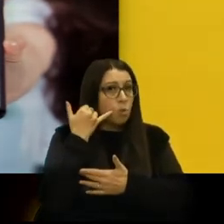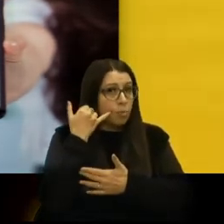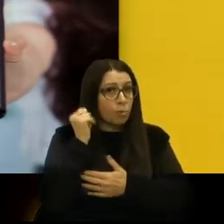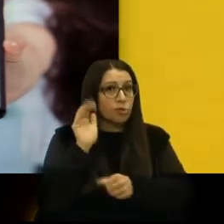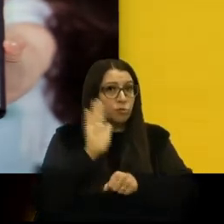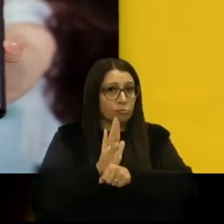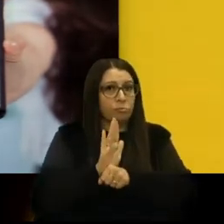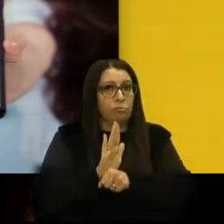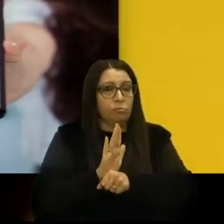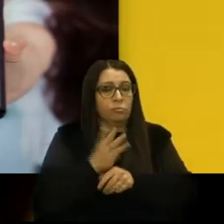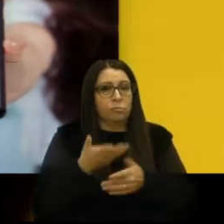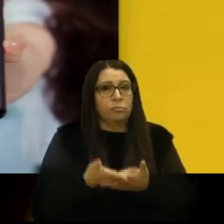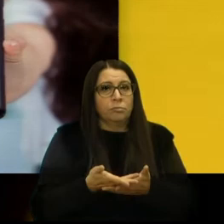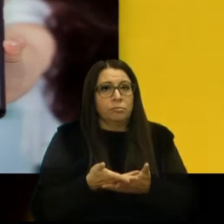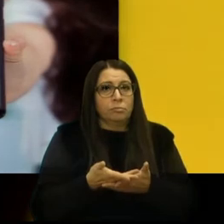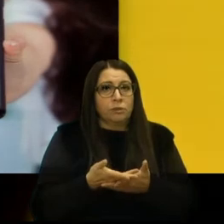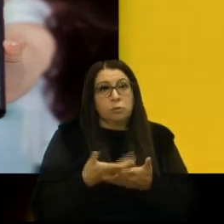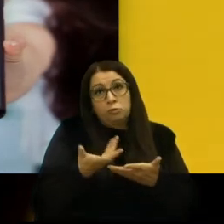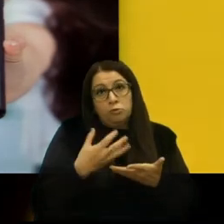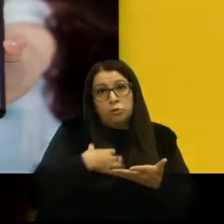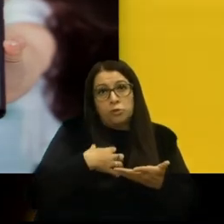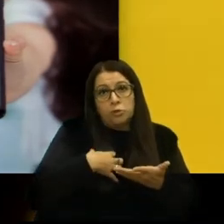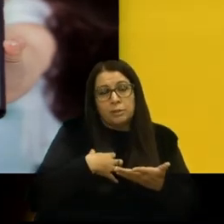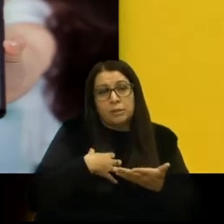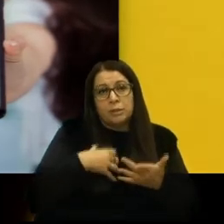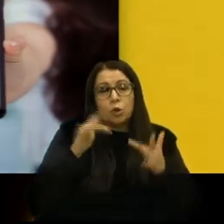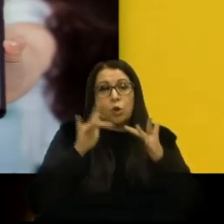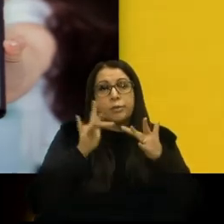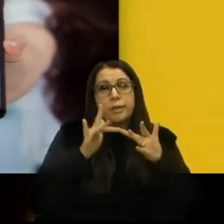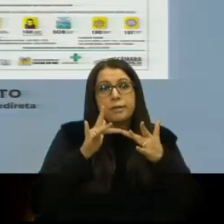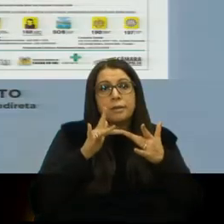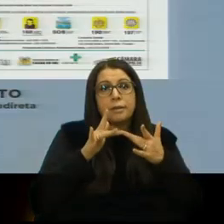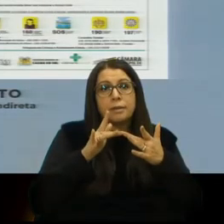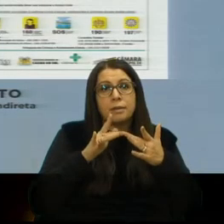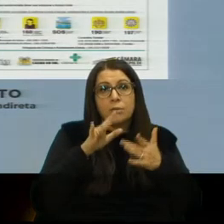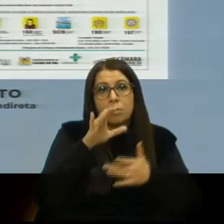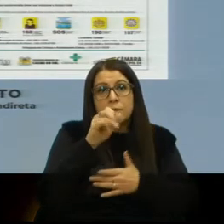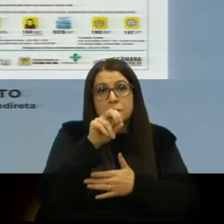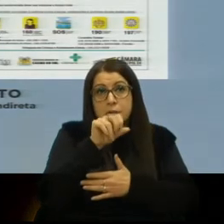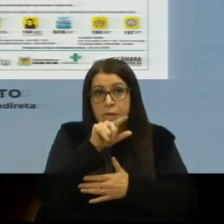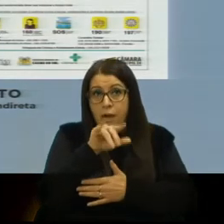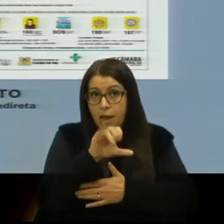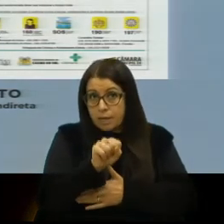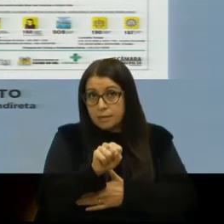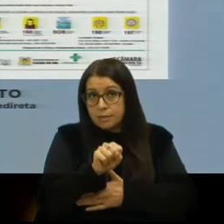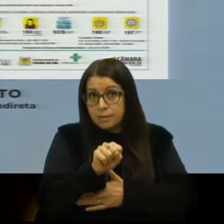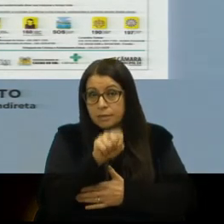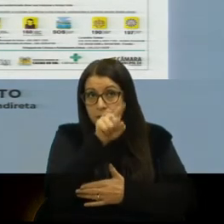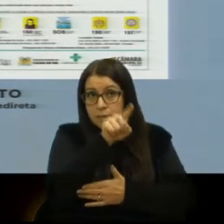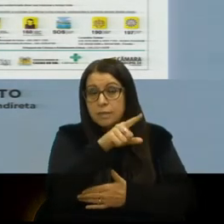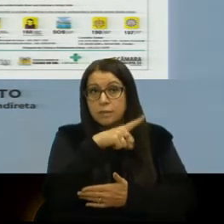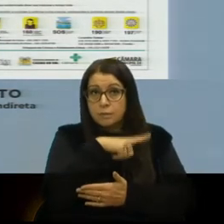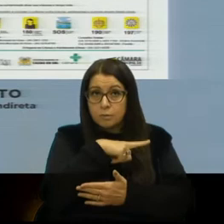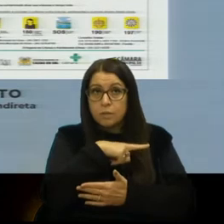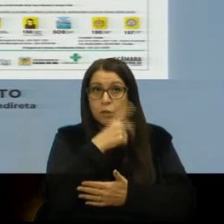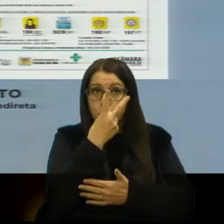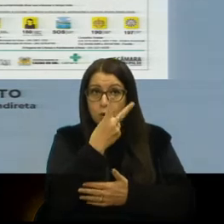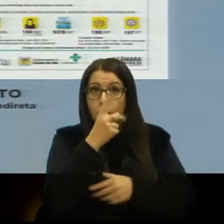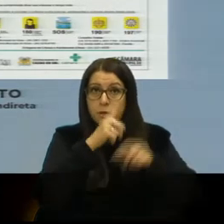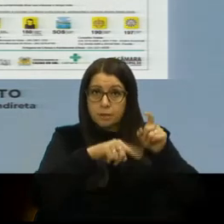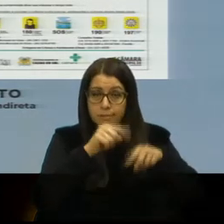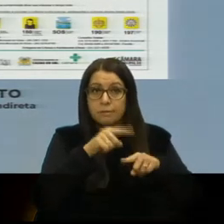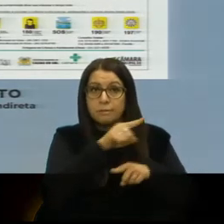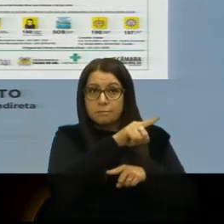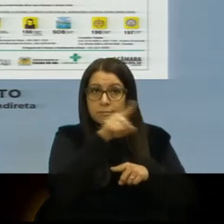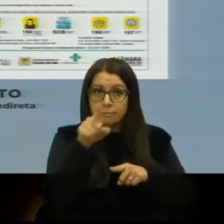fosse a forma de contatar com esses canais. Aqui a gente tem, então, dois materiais que